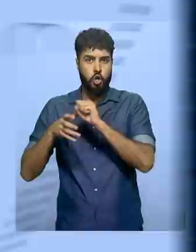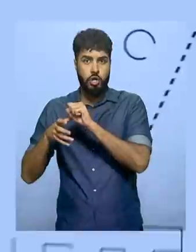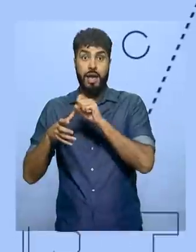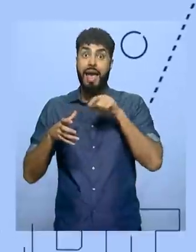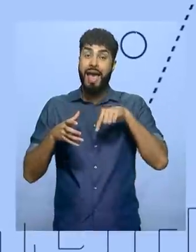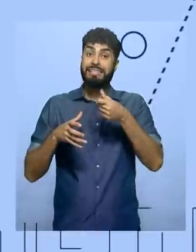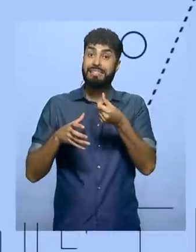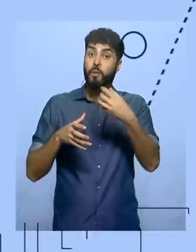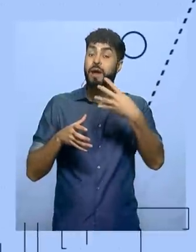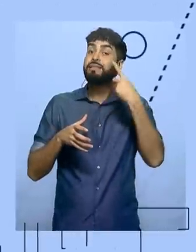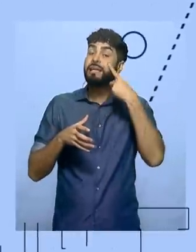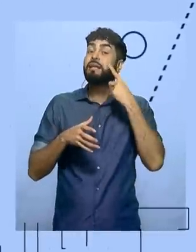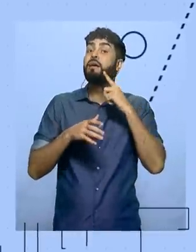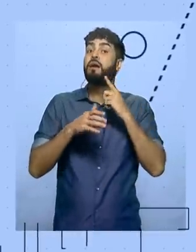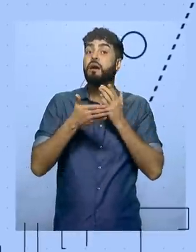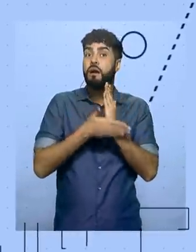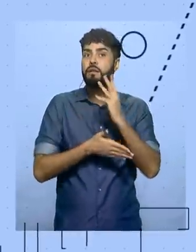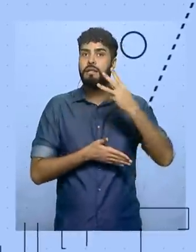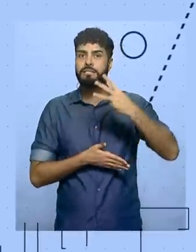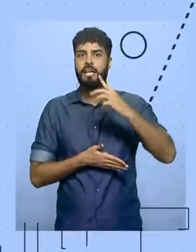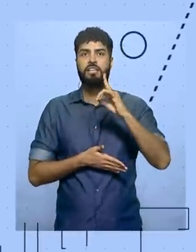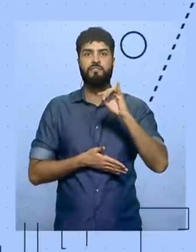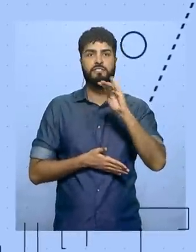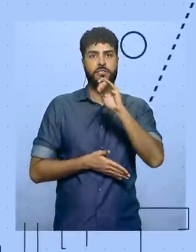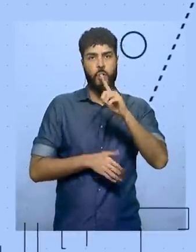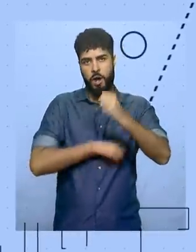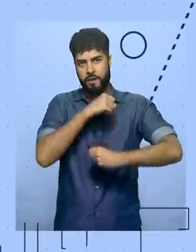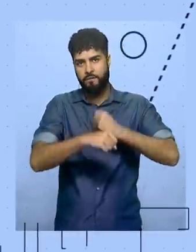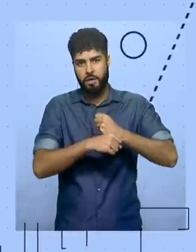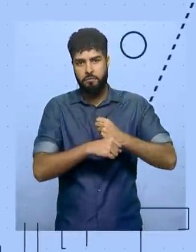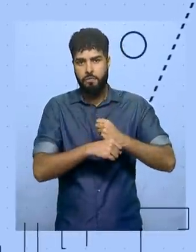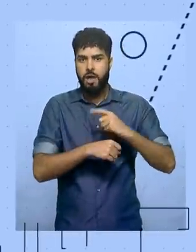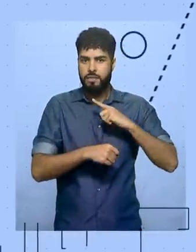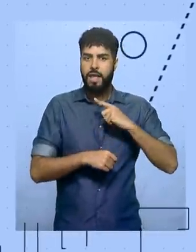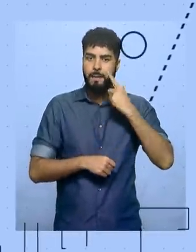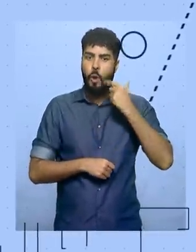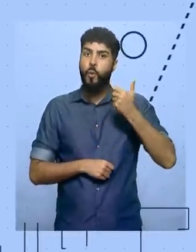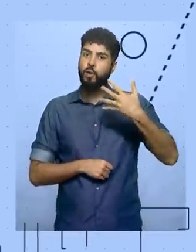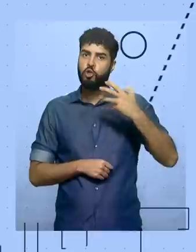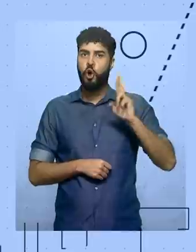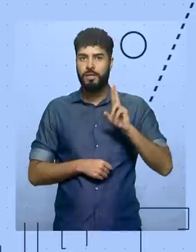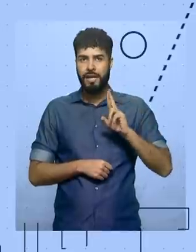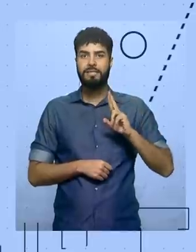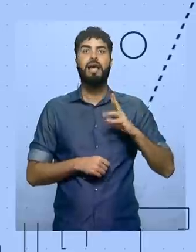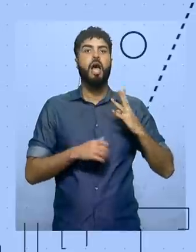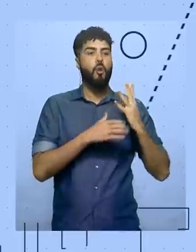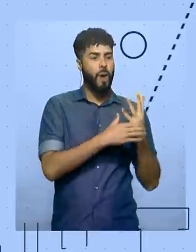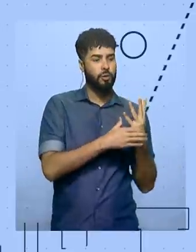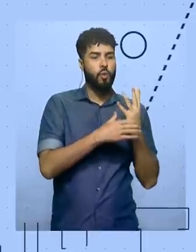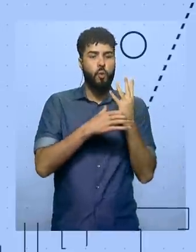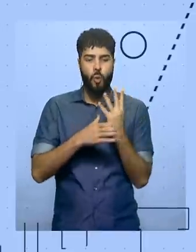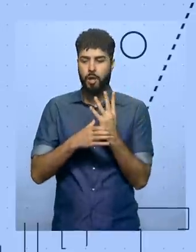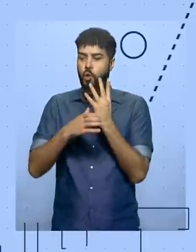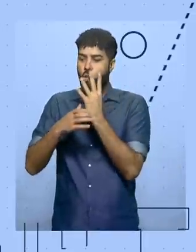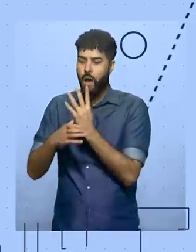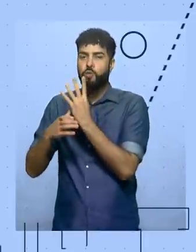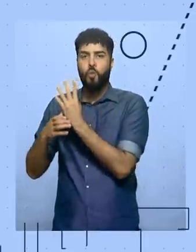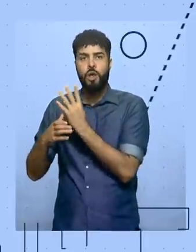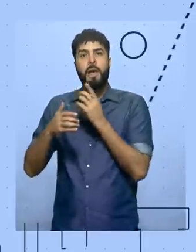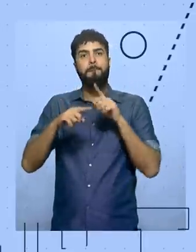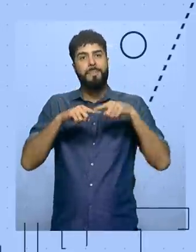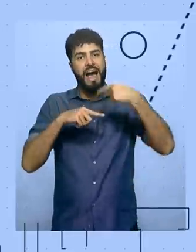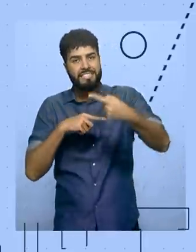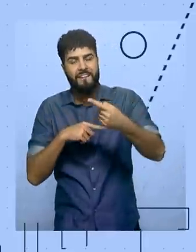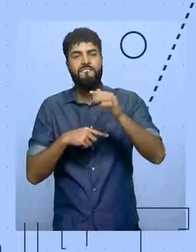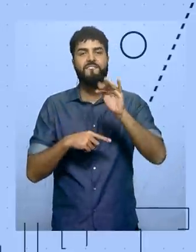vem. Serão 14 rodadas na primeira fase e os quatro melhores de cada chave se classificam para a fase de mata-mata.